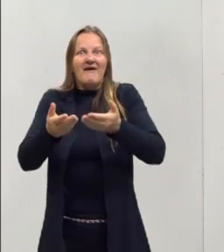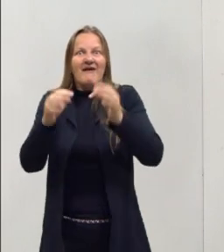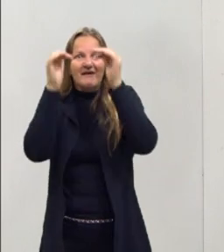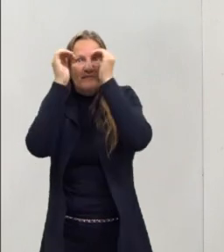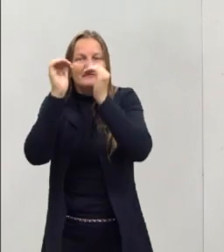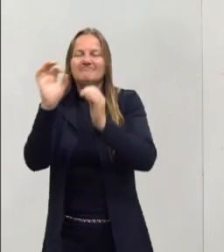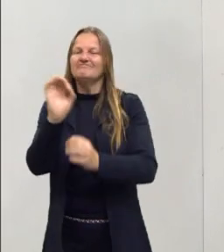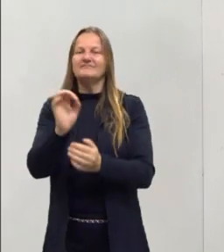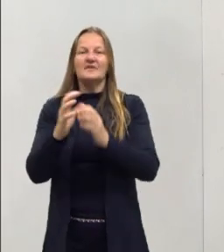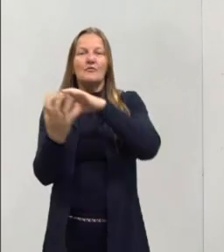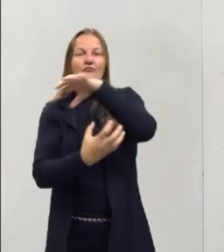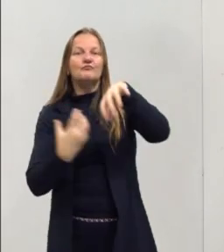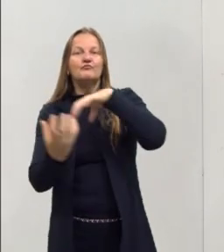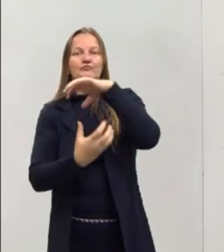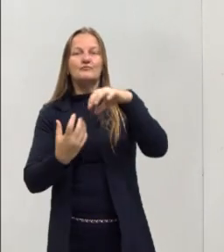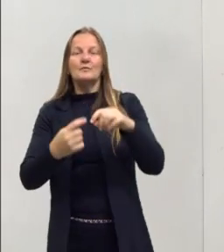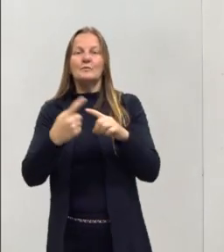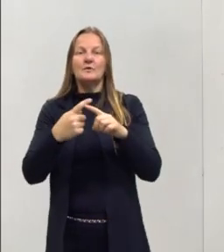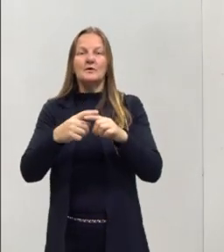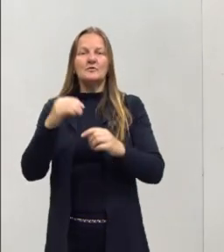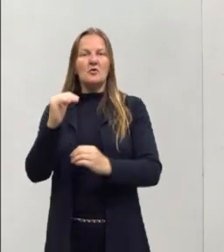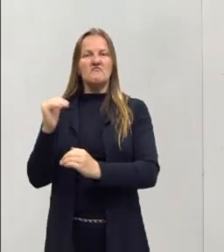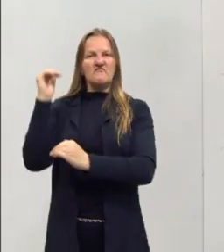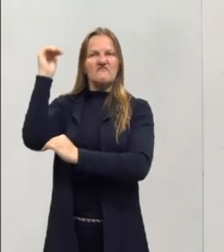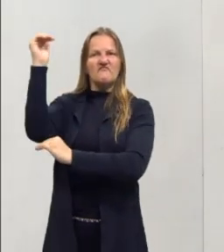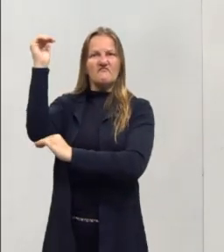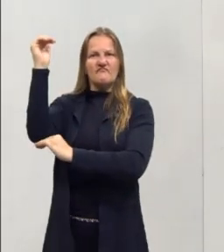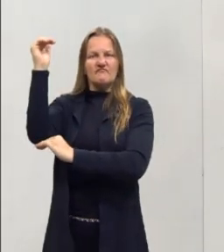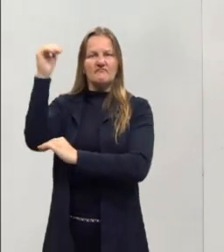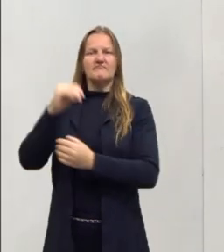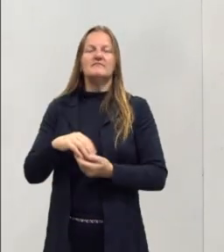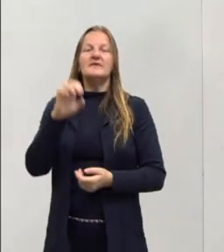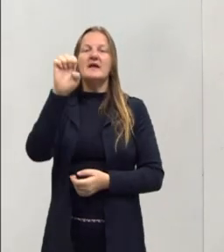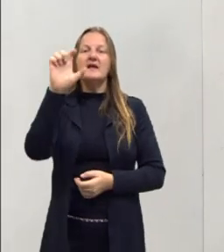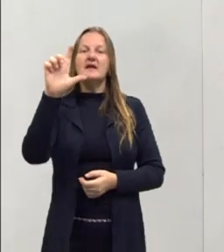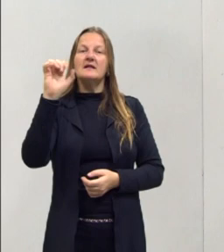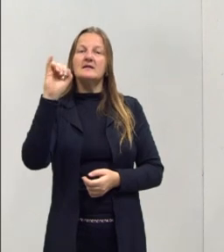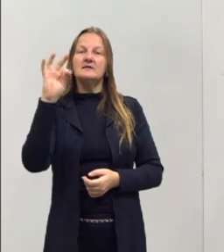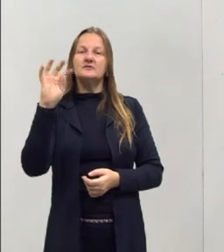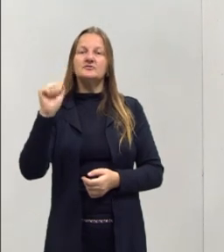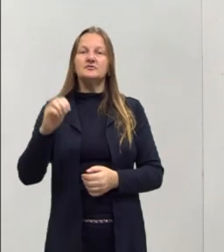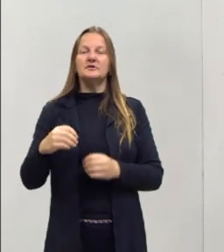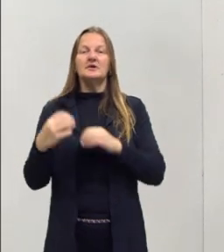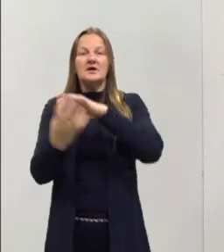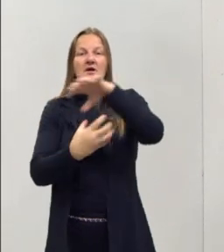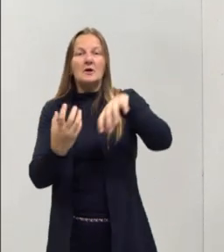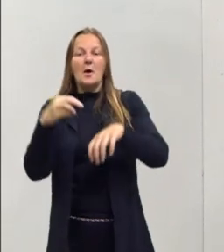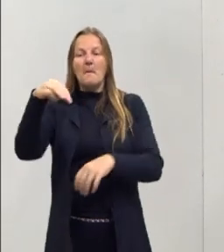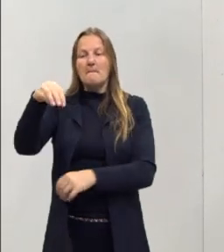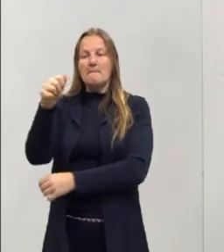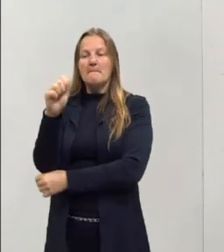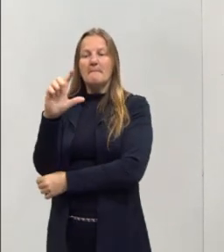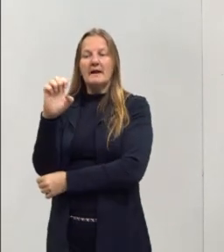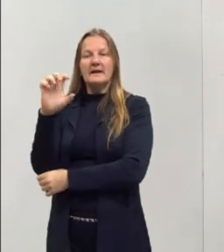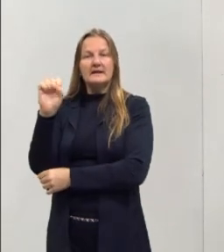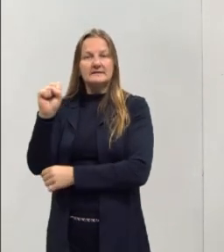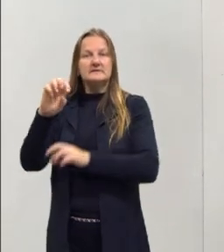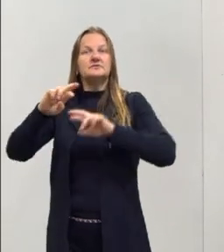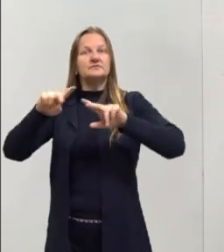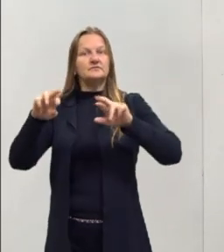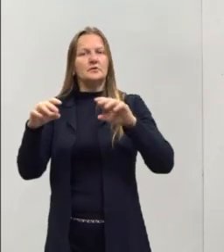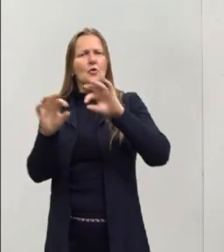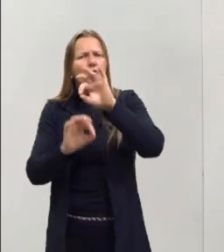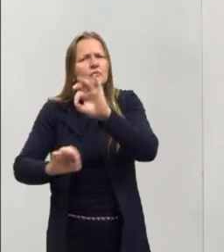revolta serviu à elite. É diferente, por exemplo, da revolta dos malês, que foi uma revolta